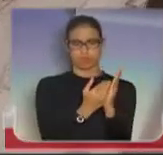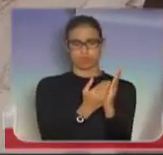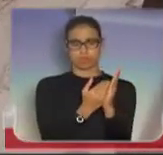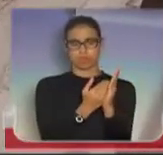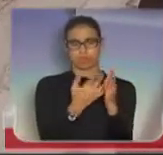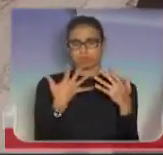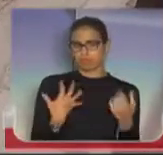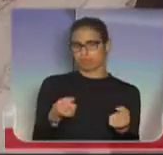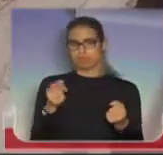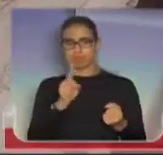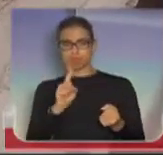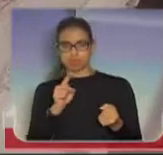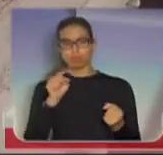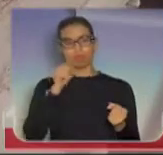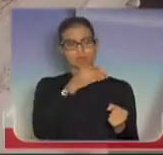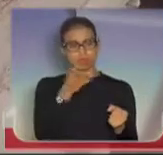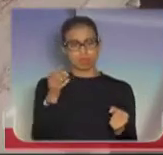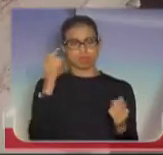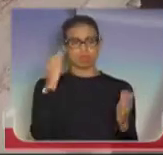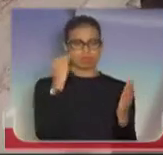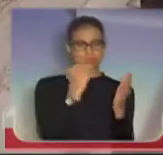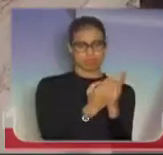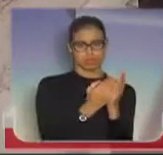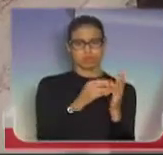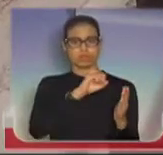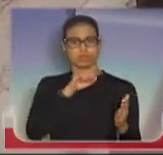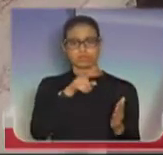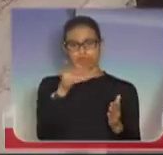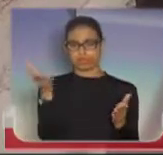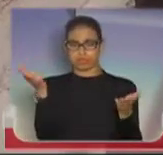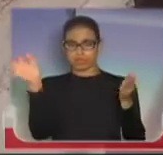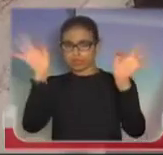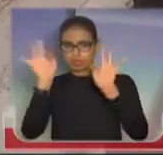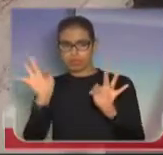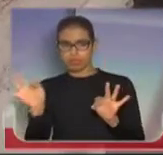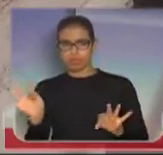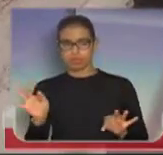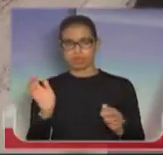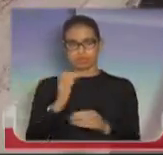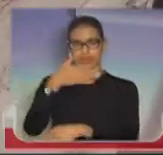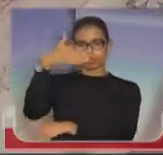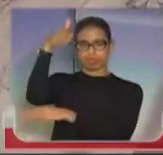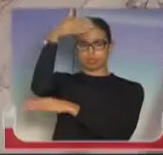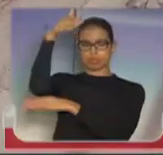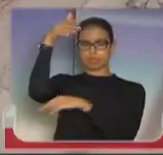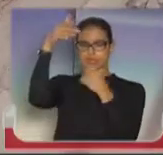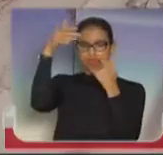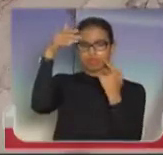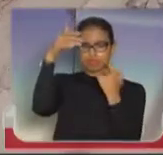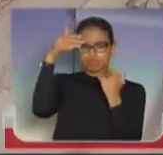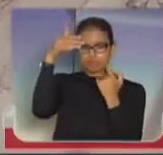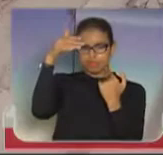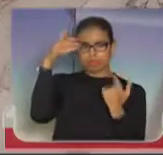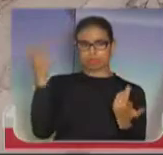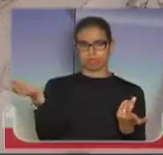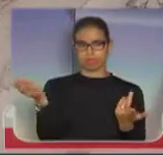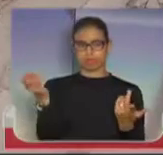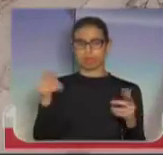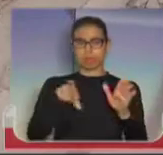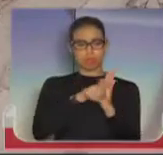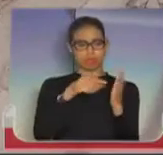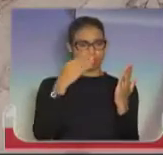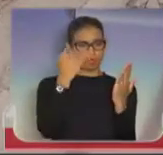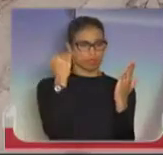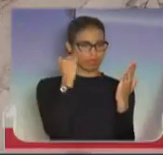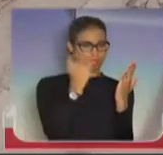No quartel, no termo bem claro, não está feliz, vai chorar no pau da bandeira. Entendeu? Vai chorar no pau da bandeira. A lei é feita para